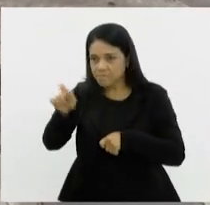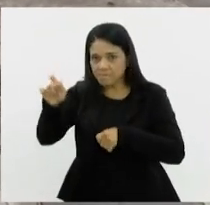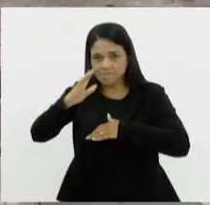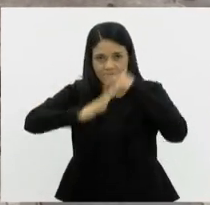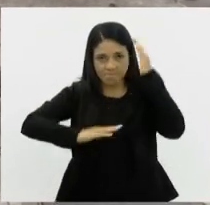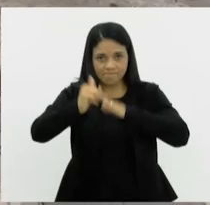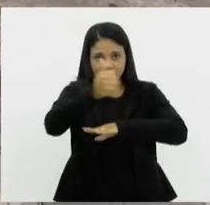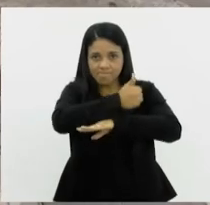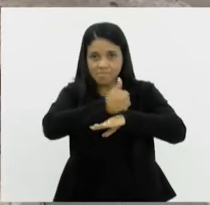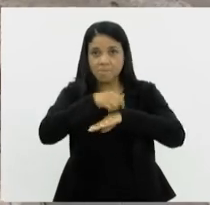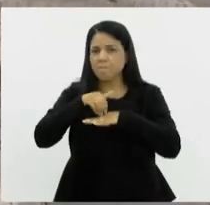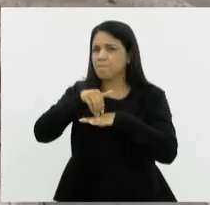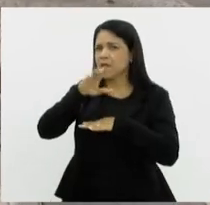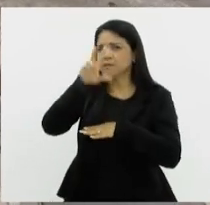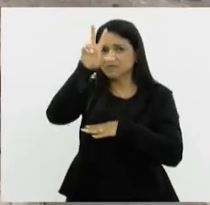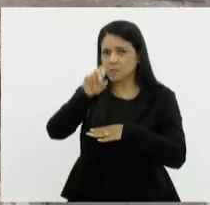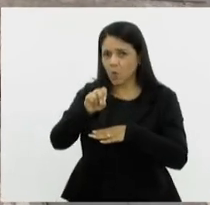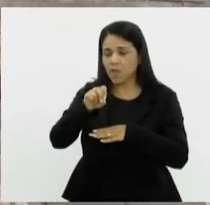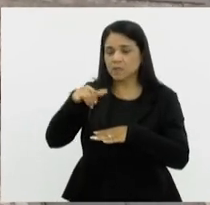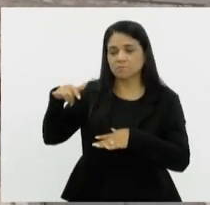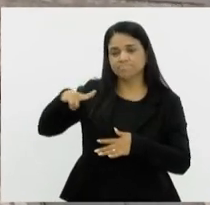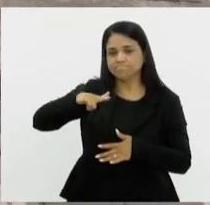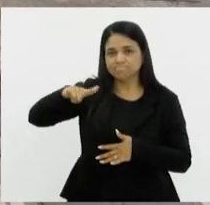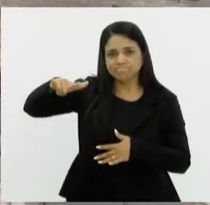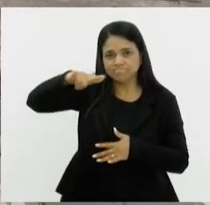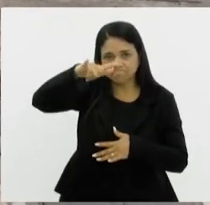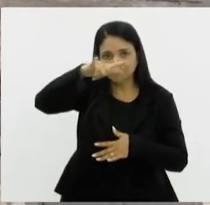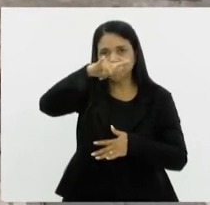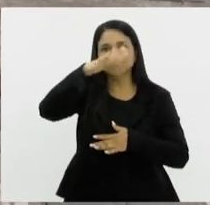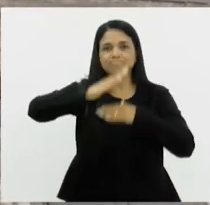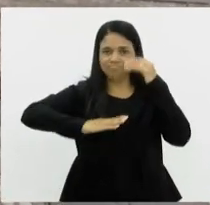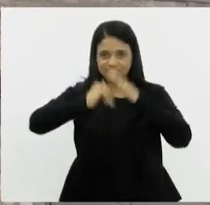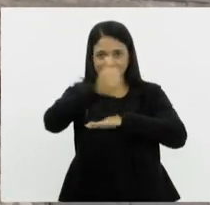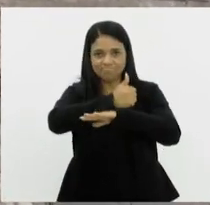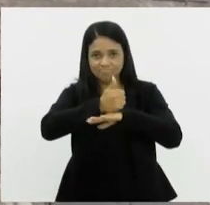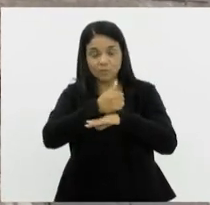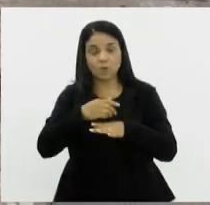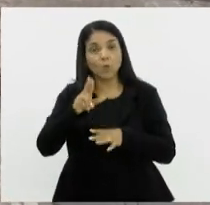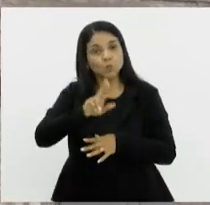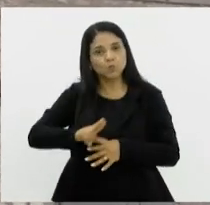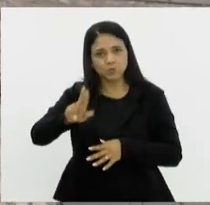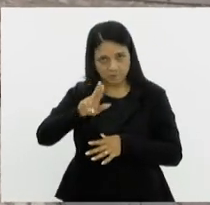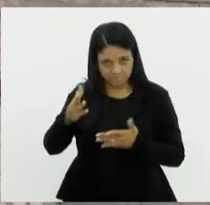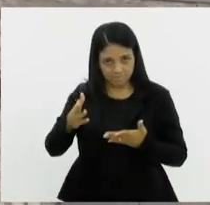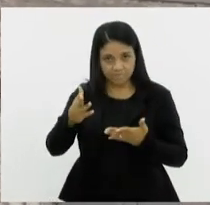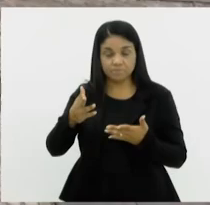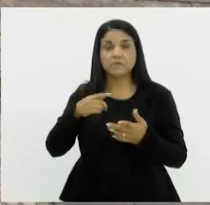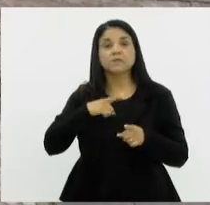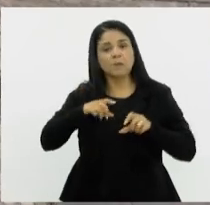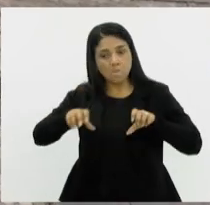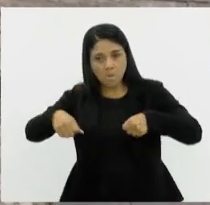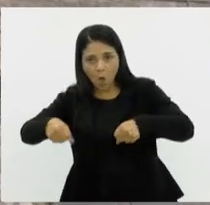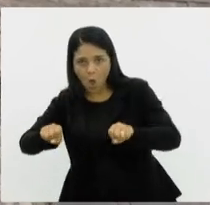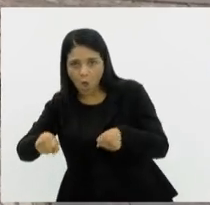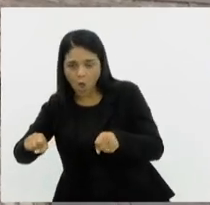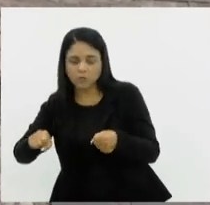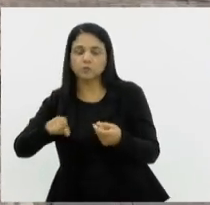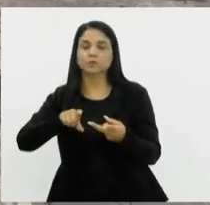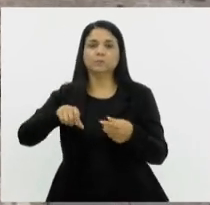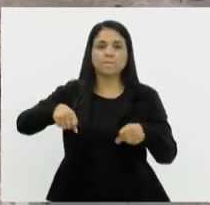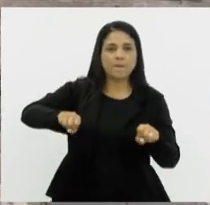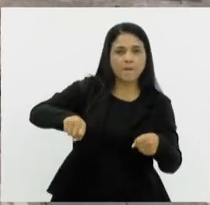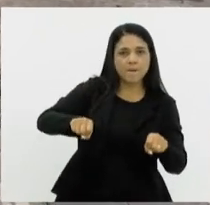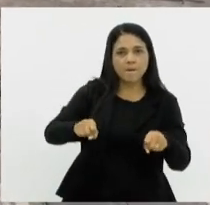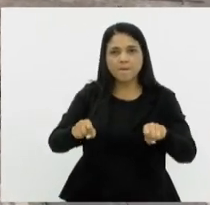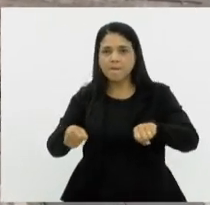pilotos de drones, que vão utilizar drones em todas as operações. A gente conta também com motos, com a Lei